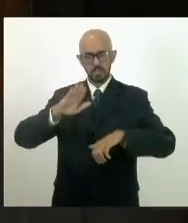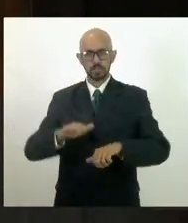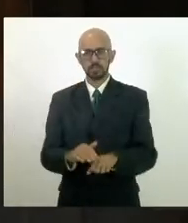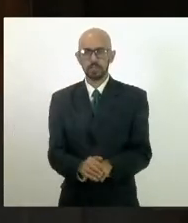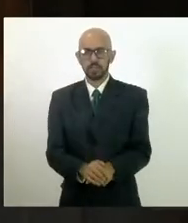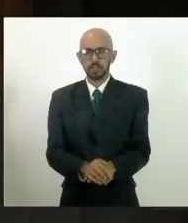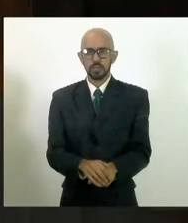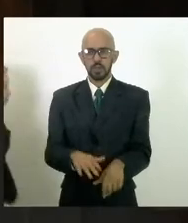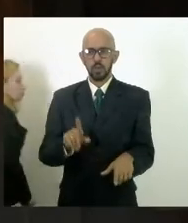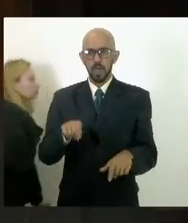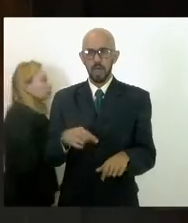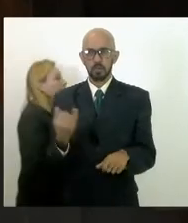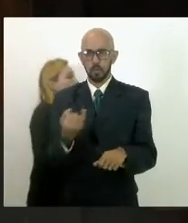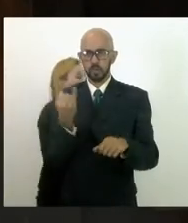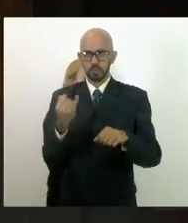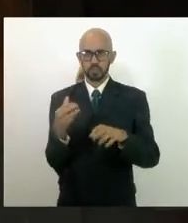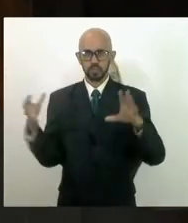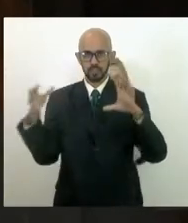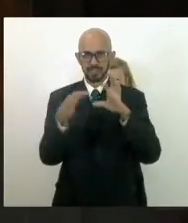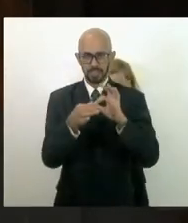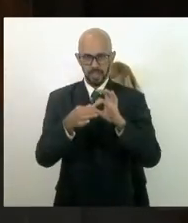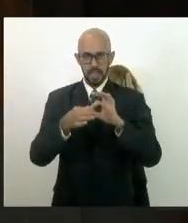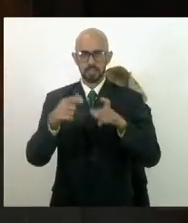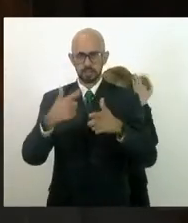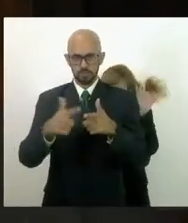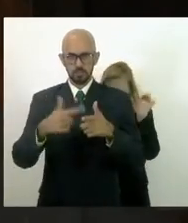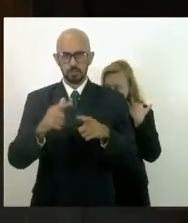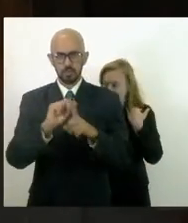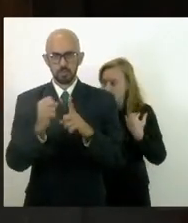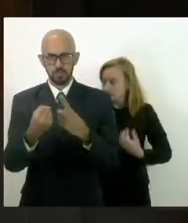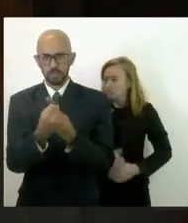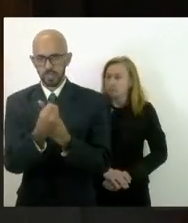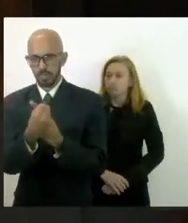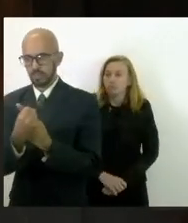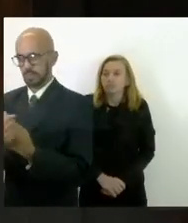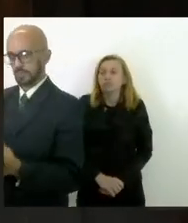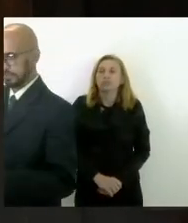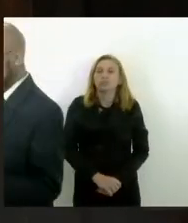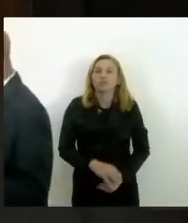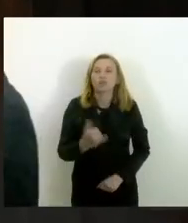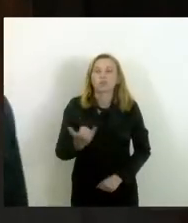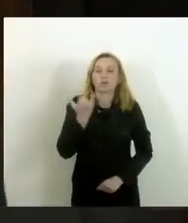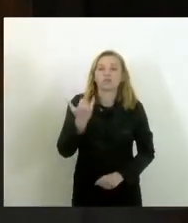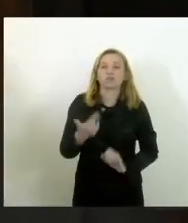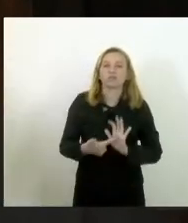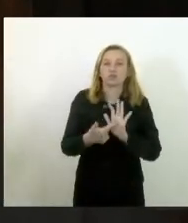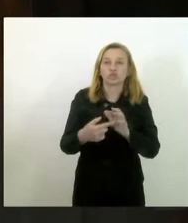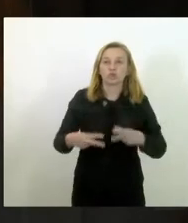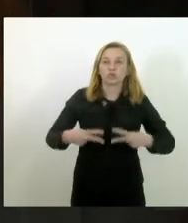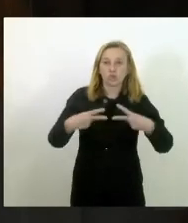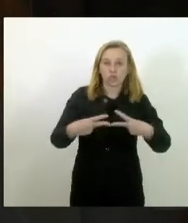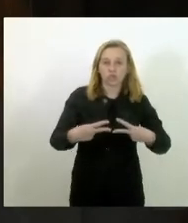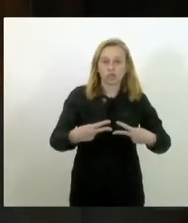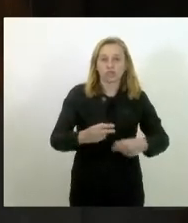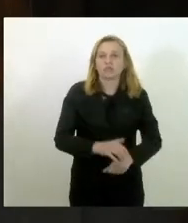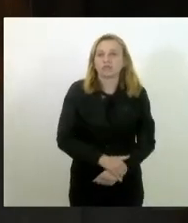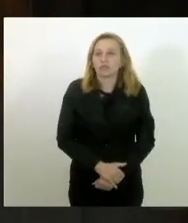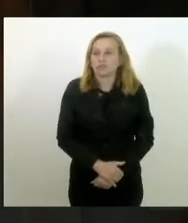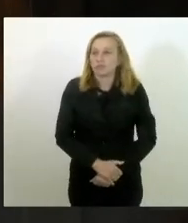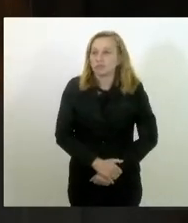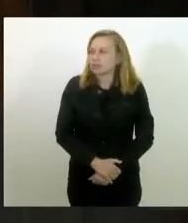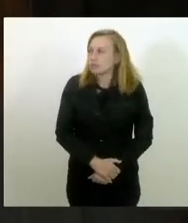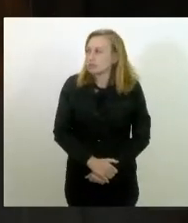trazer o link, deputado Aceler Jordão, dos problemas sociais que são causados ou são acentuados